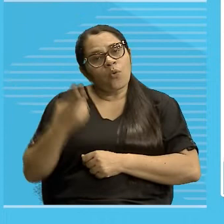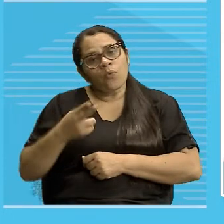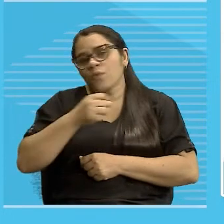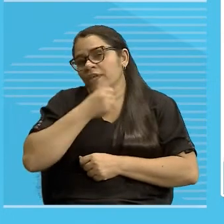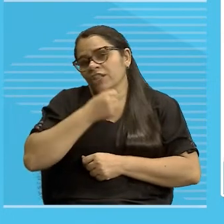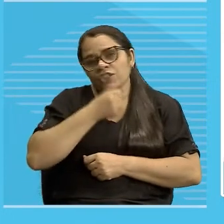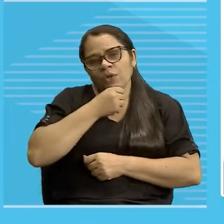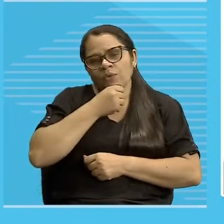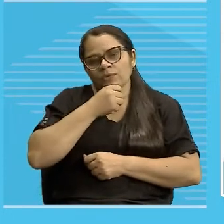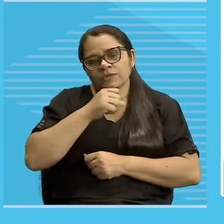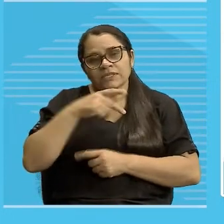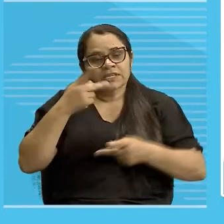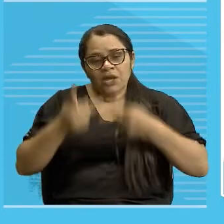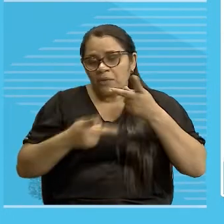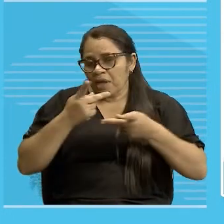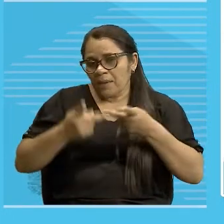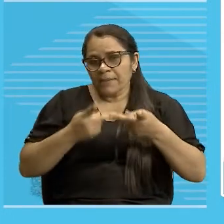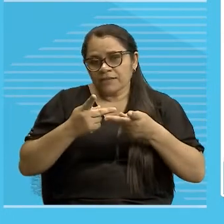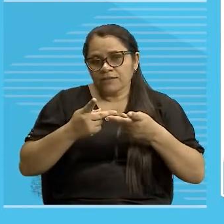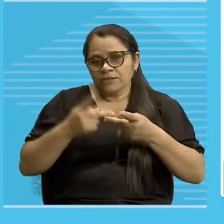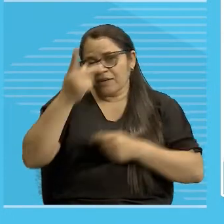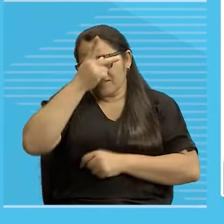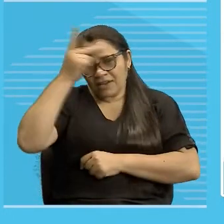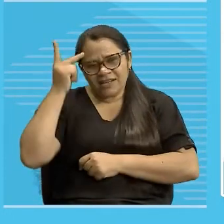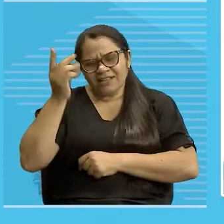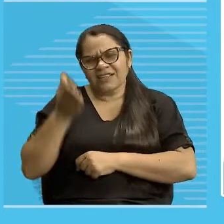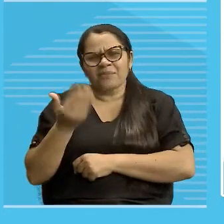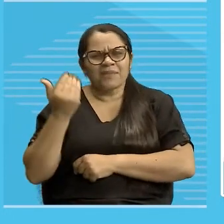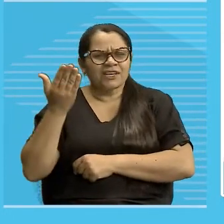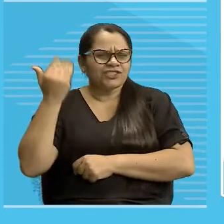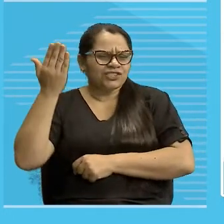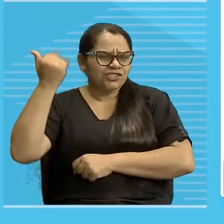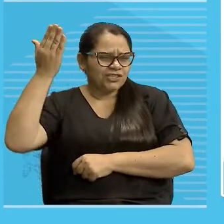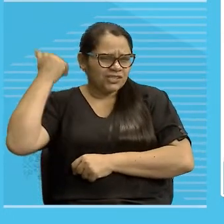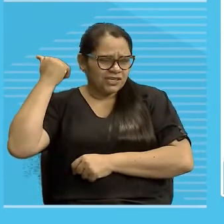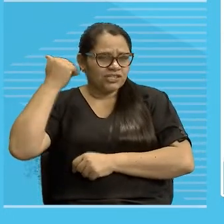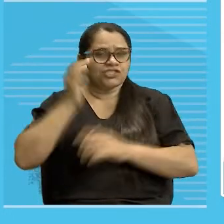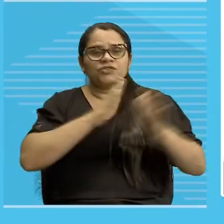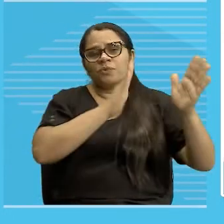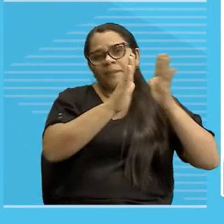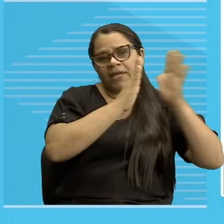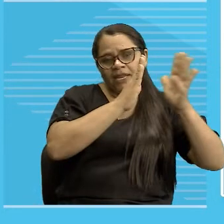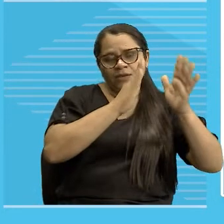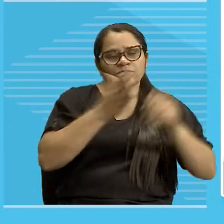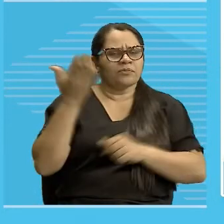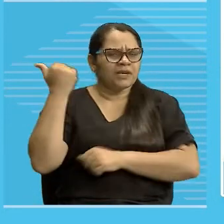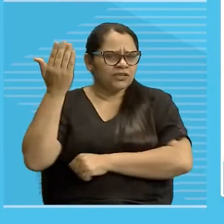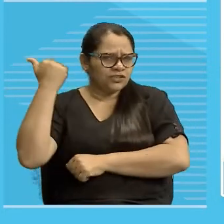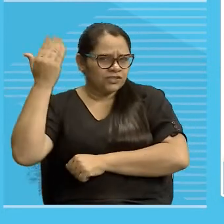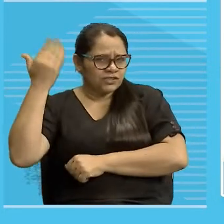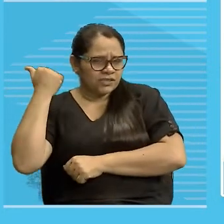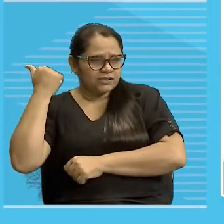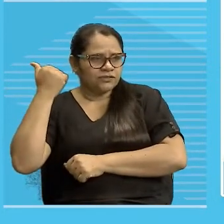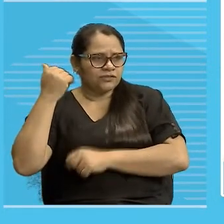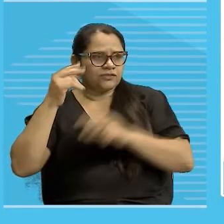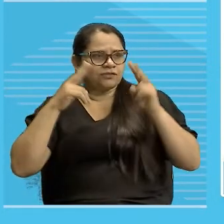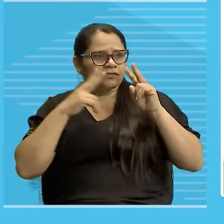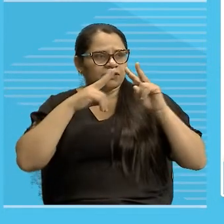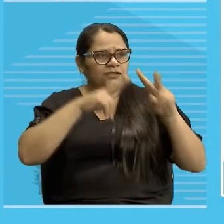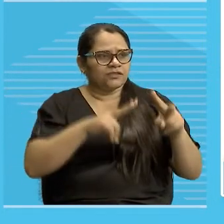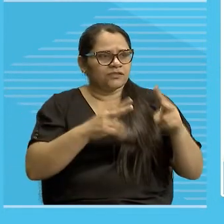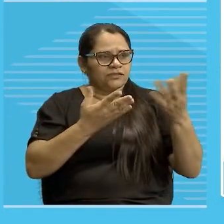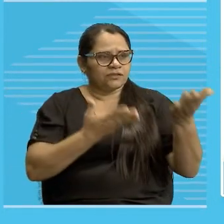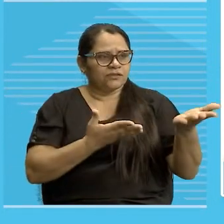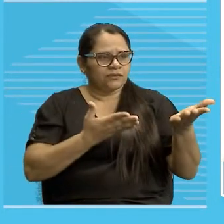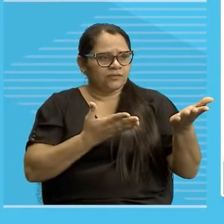Então, é um passado consideravelmente distante, e evidentemente a referência aqui está, ok, dentro do